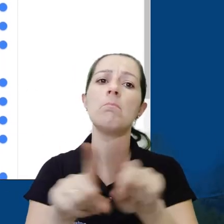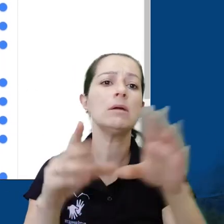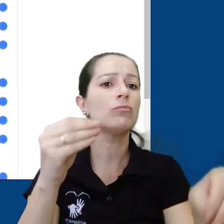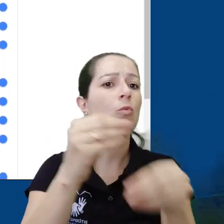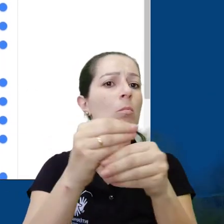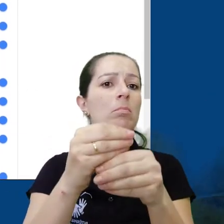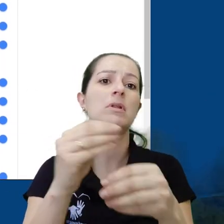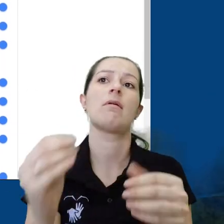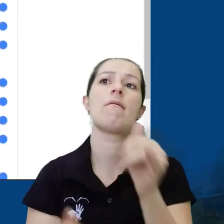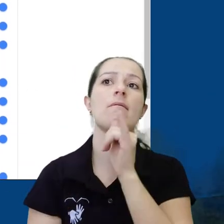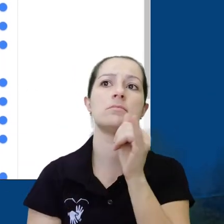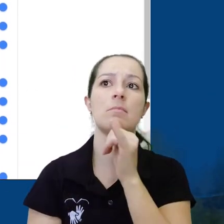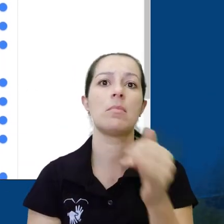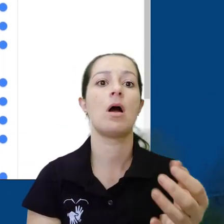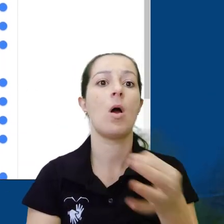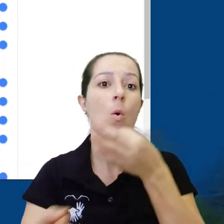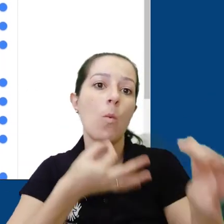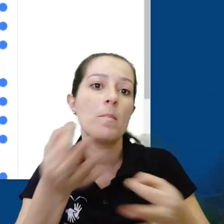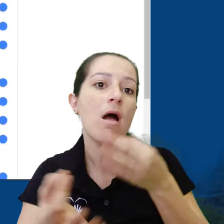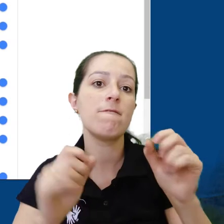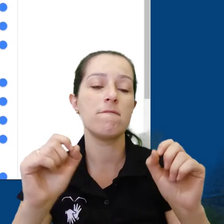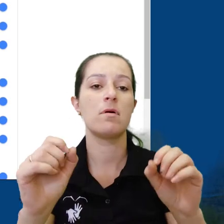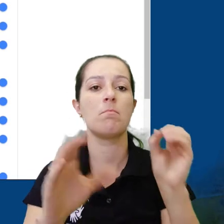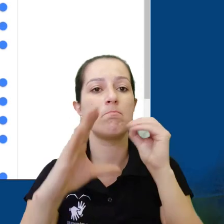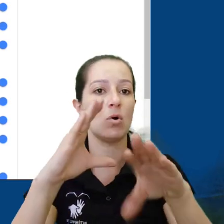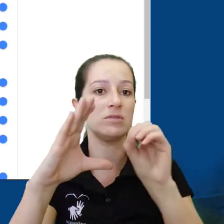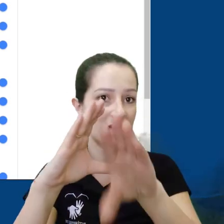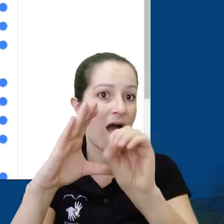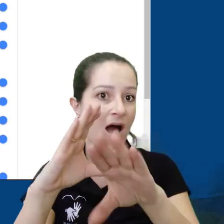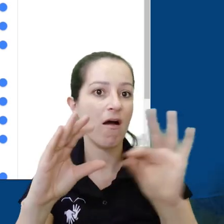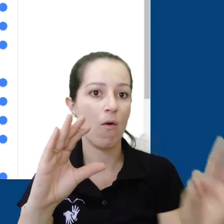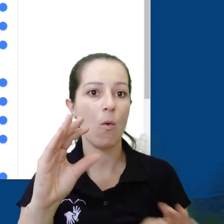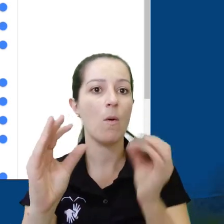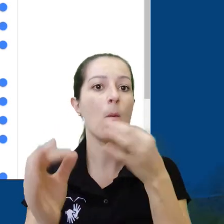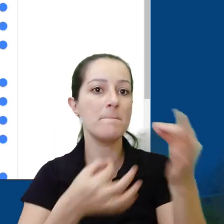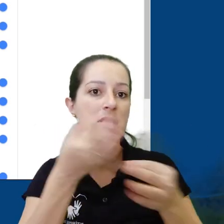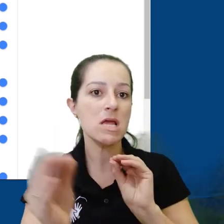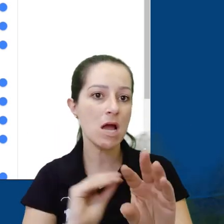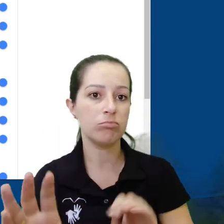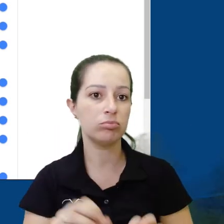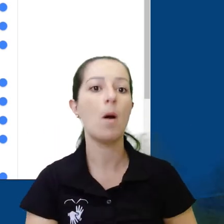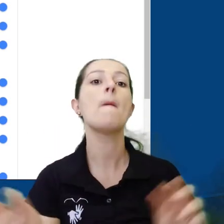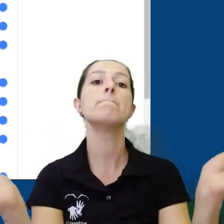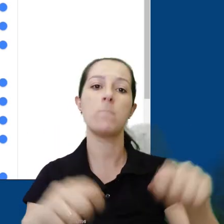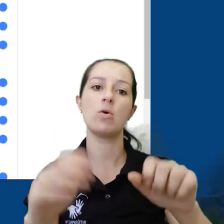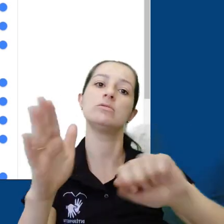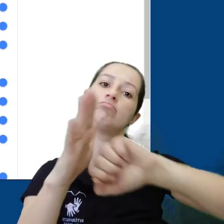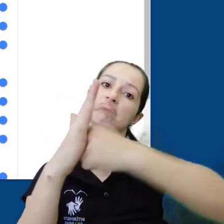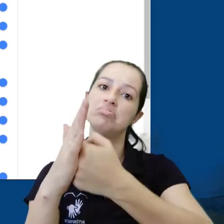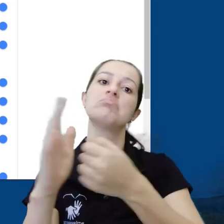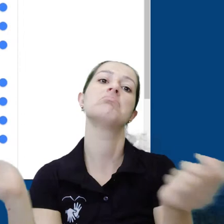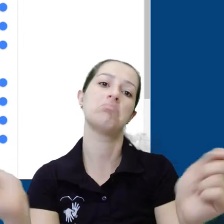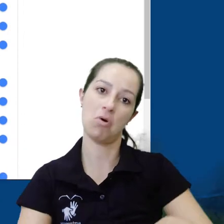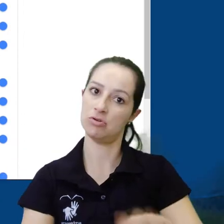divididas em sessões. Em comentários, você pode ativar e desativar comentários nas suas postagens, comentários que mencionam você